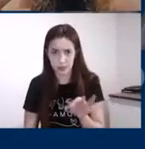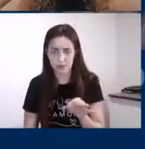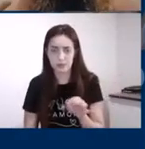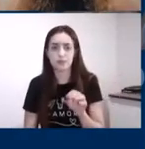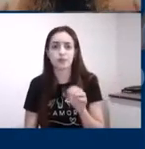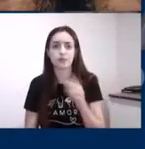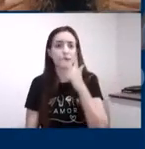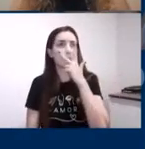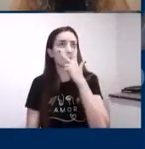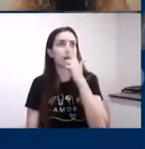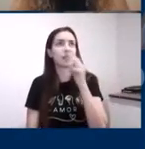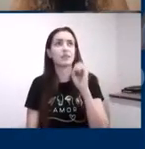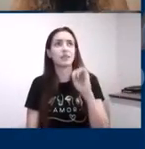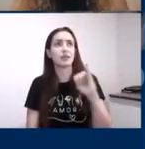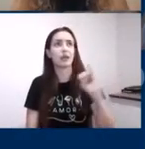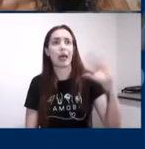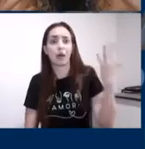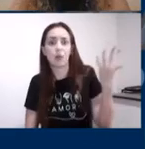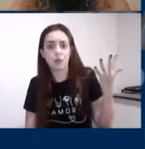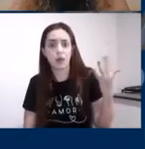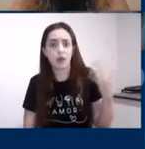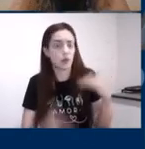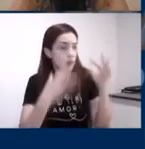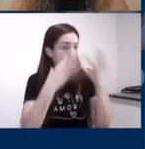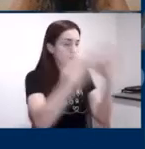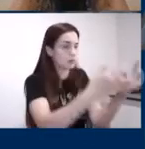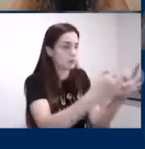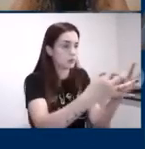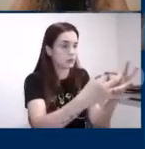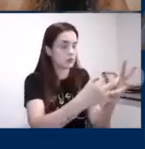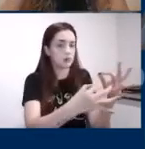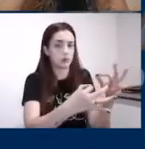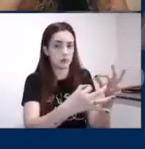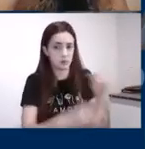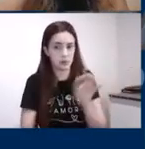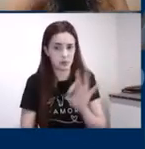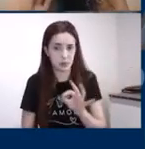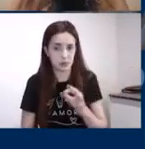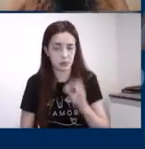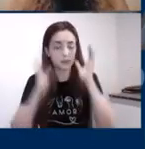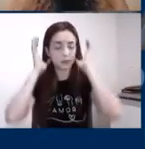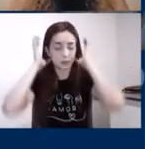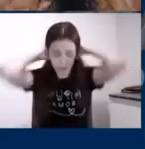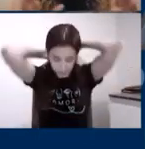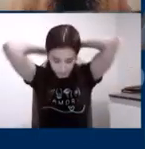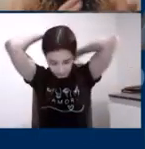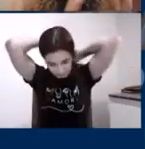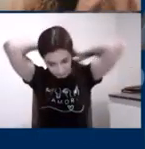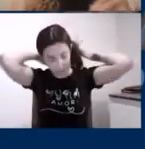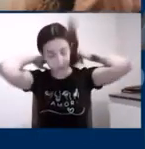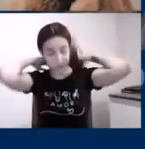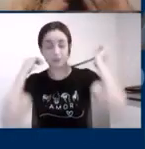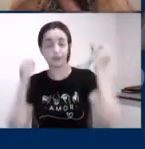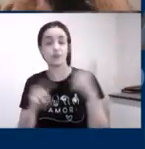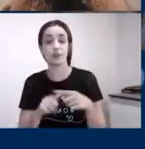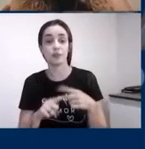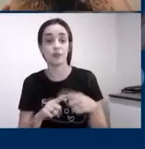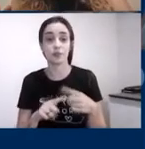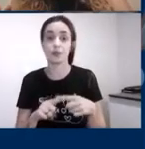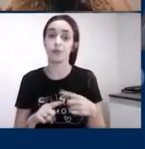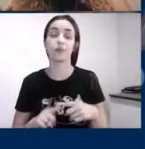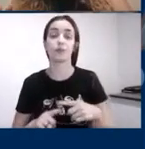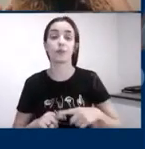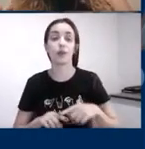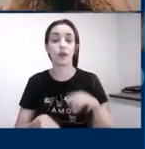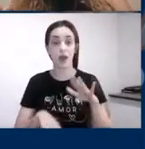aparecer de repente que estiver em movimento eu presto atenção nele. Por que isso? Porque esse estímulo pode me colocar em